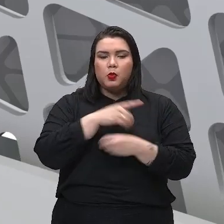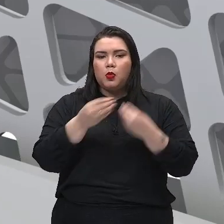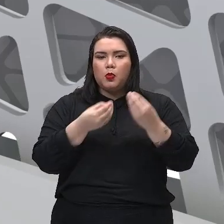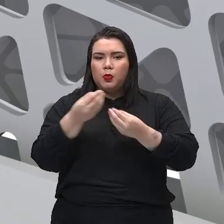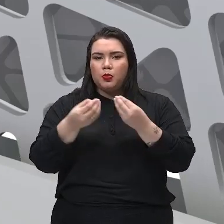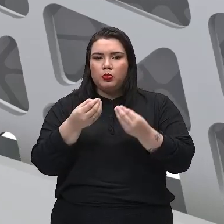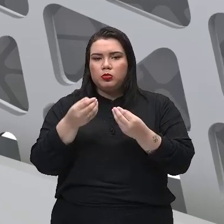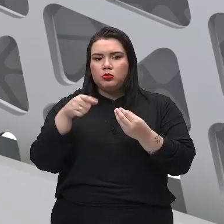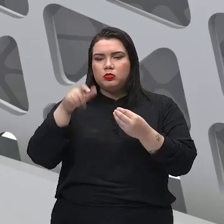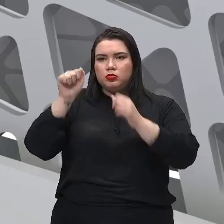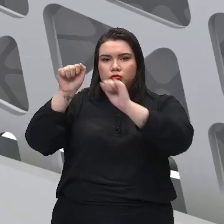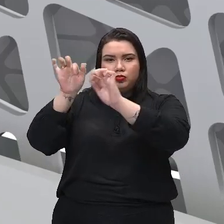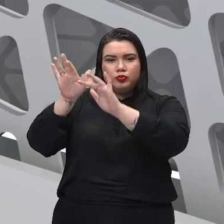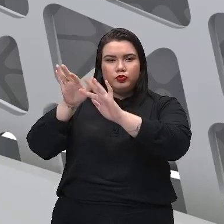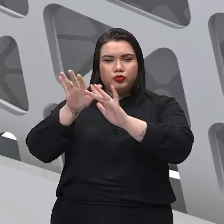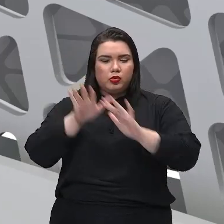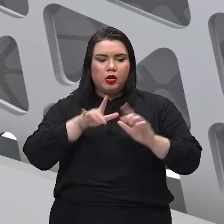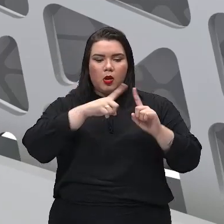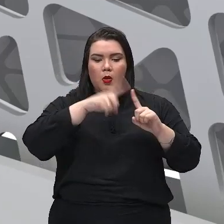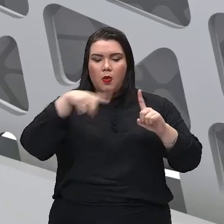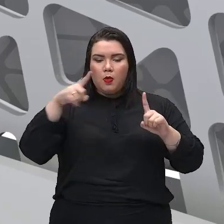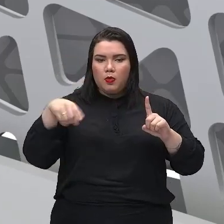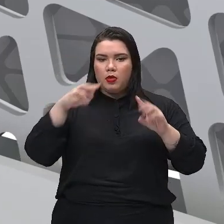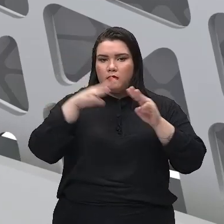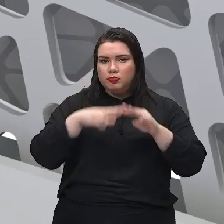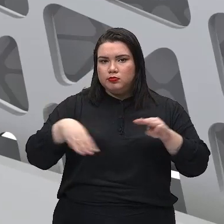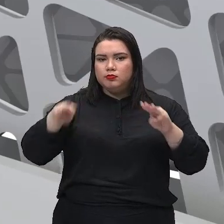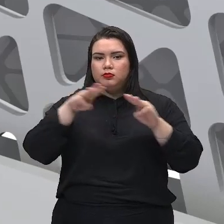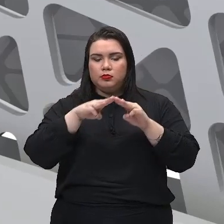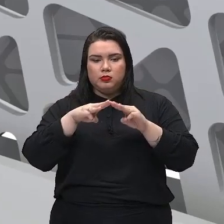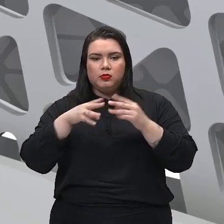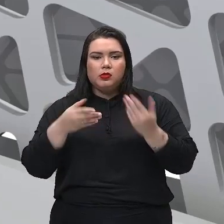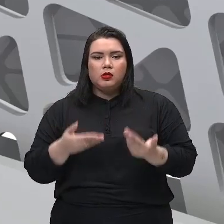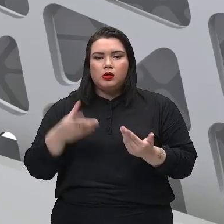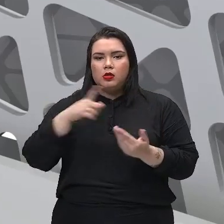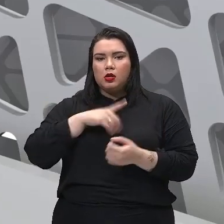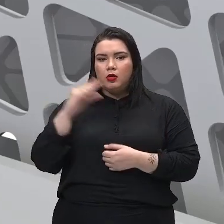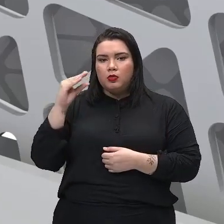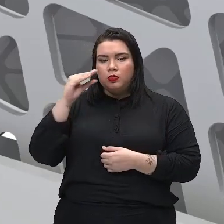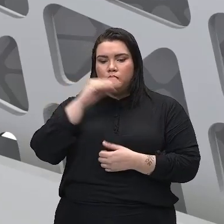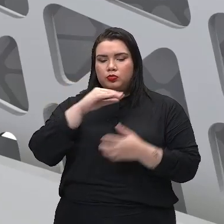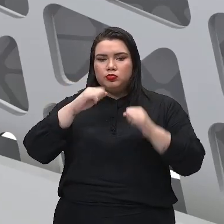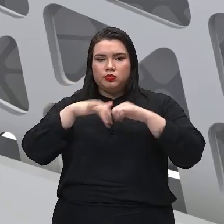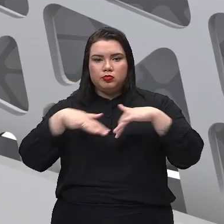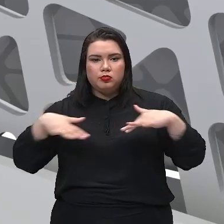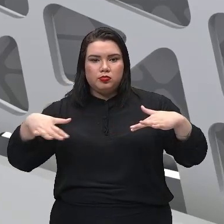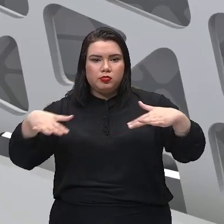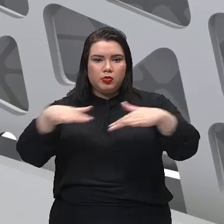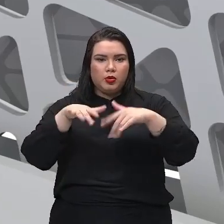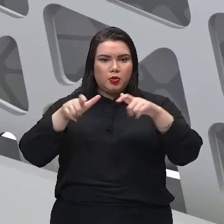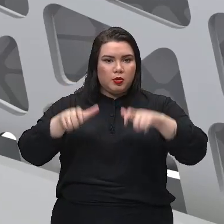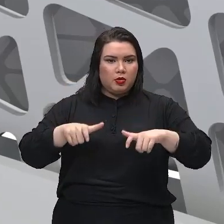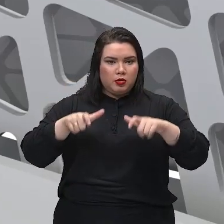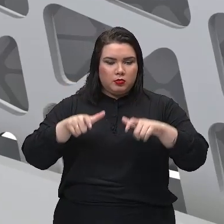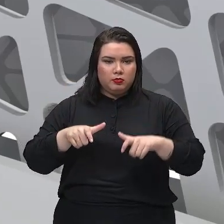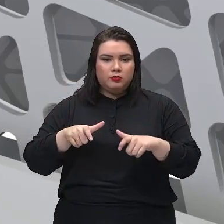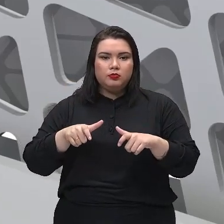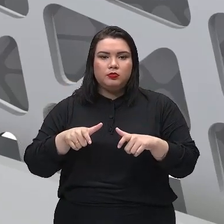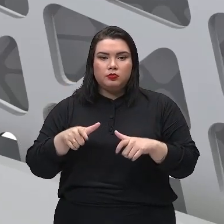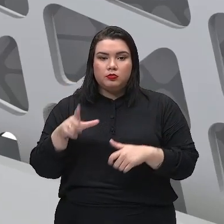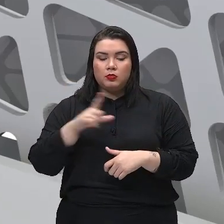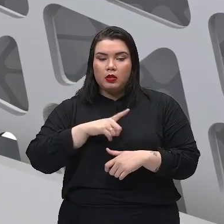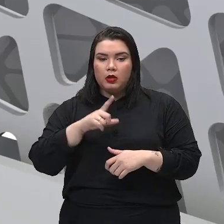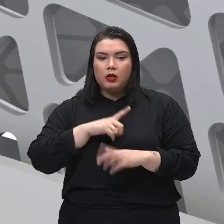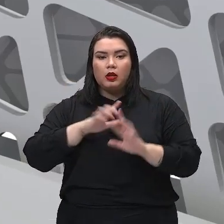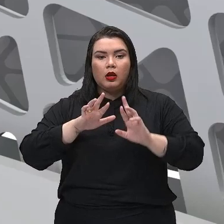né, dos raios solares. E assim vai aquecendo o ambiente em que estamos. Isso vai tendo